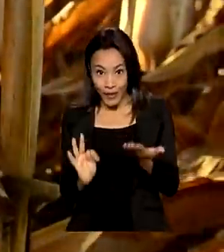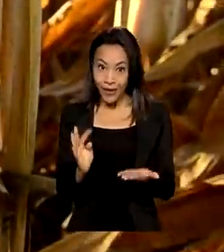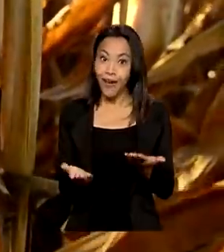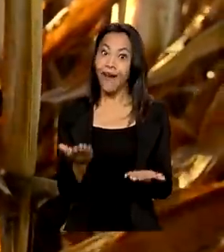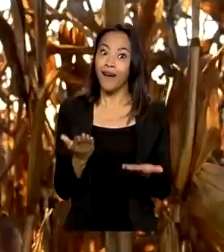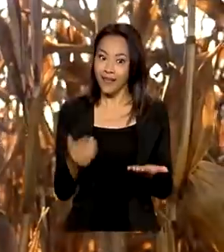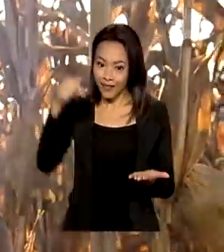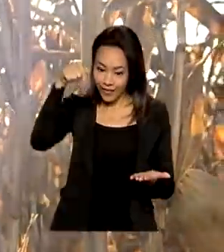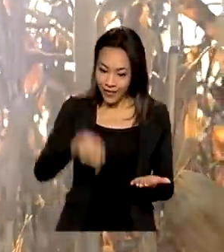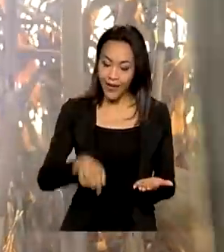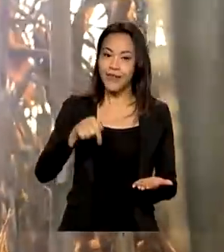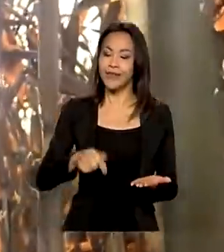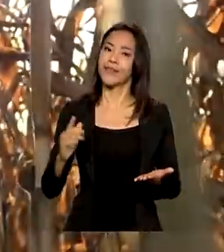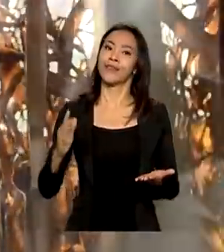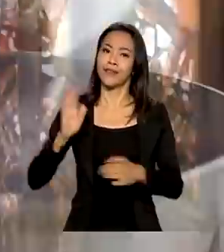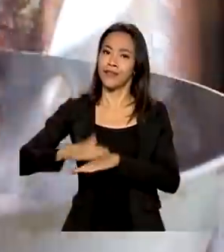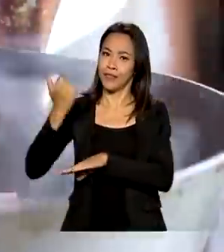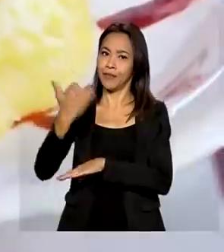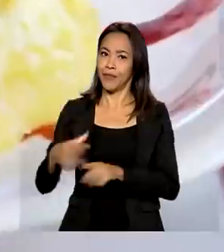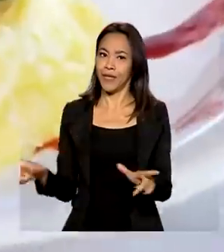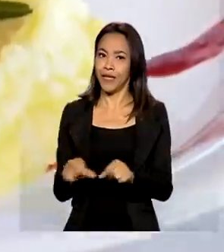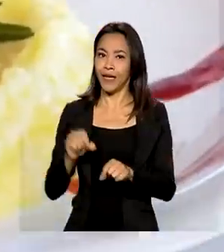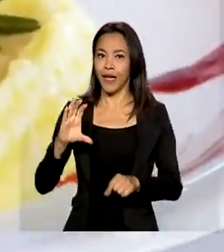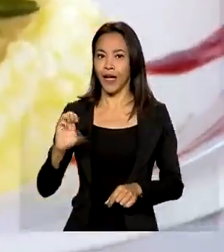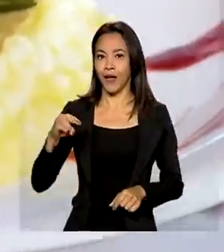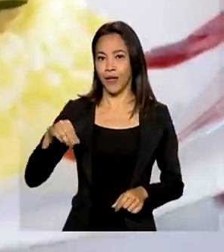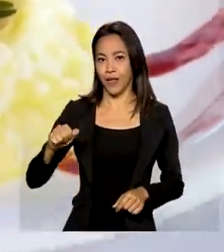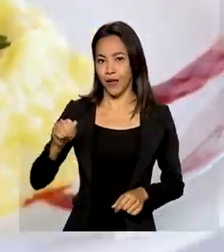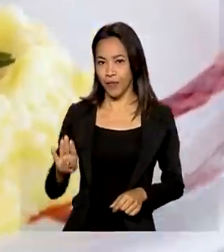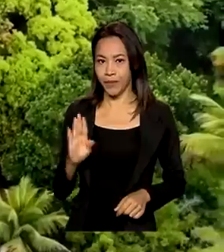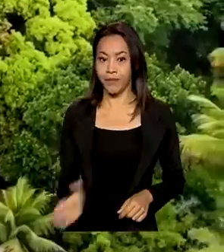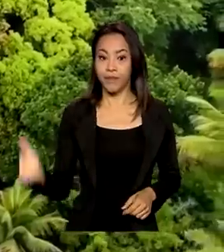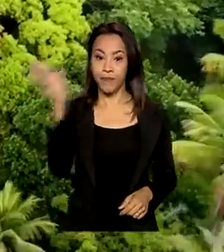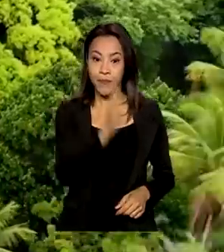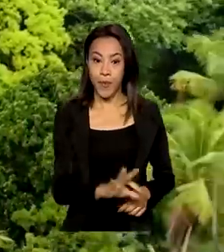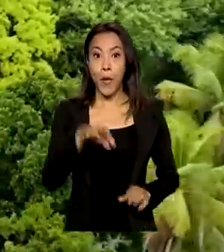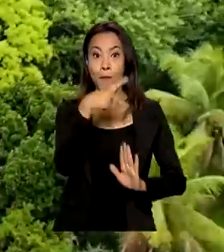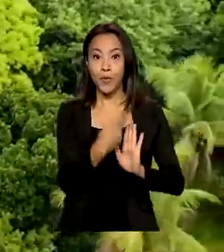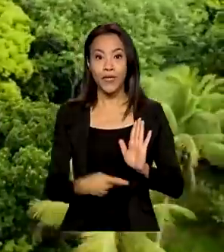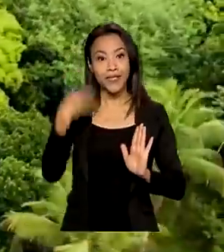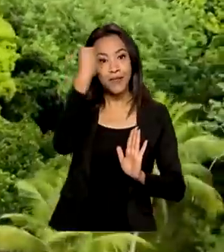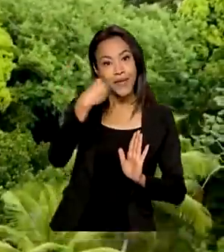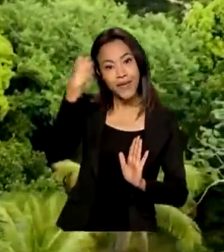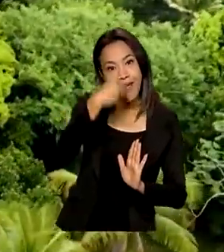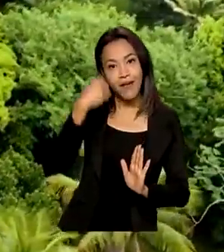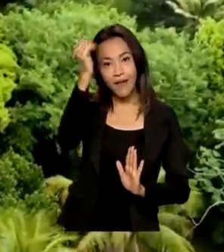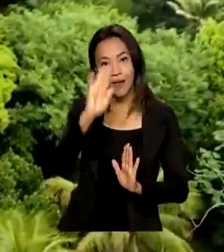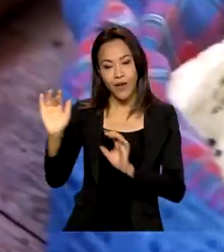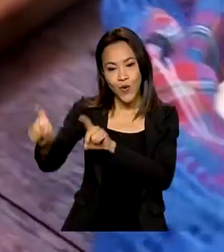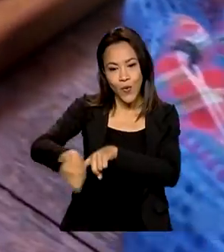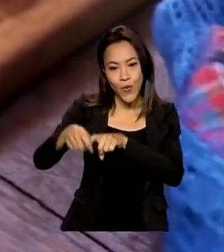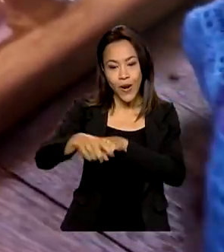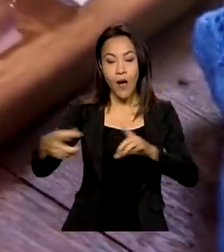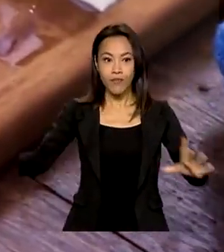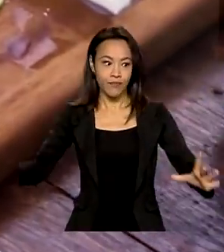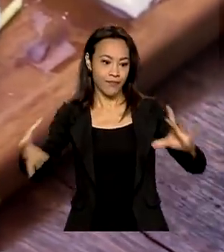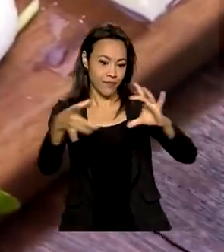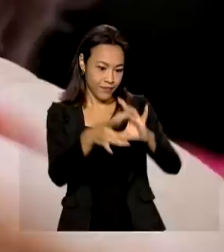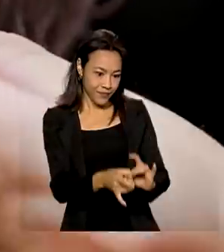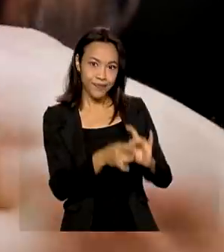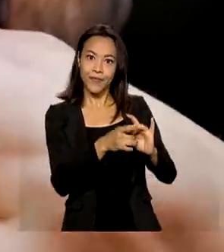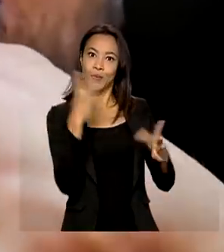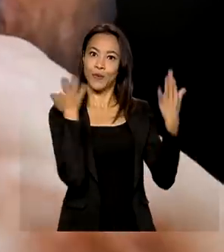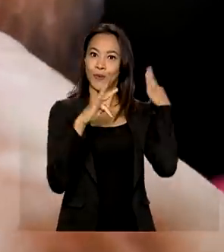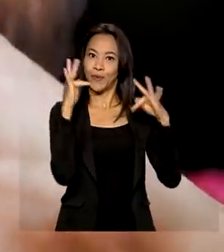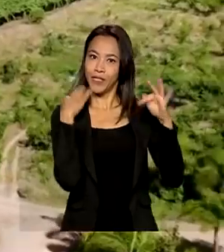safra, segundo a Conab. Projeto Experiências do Brasil Rural associa o turismo nacional com